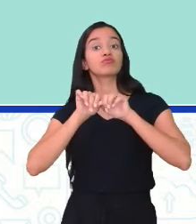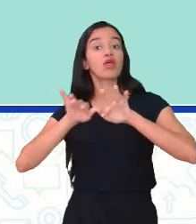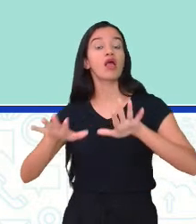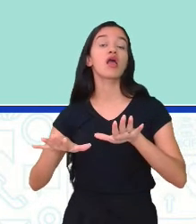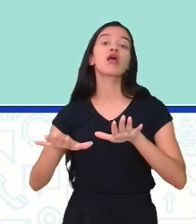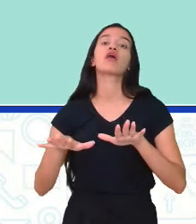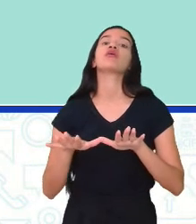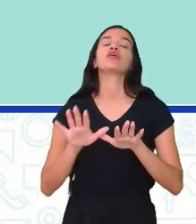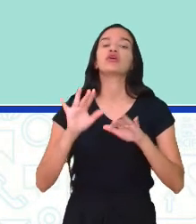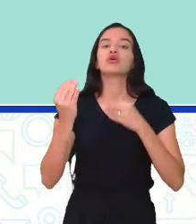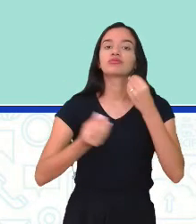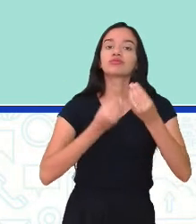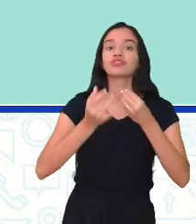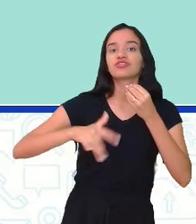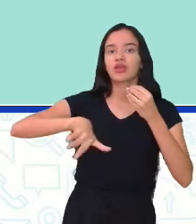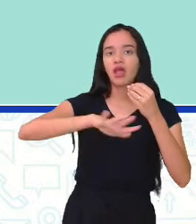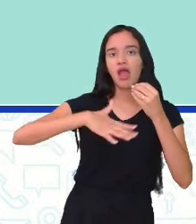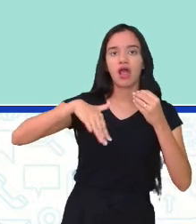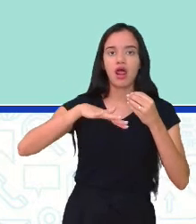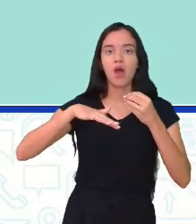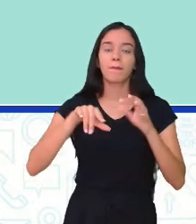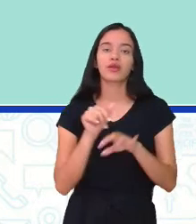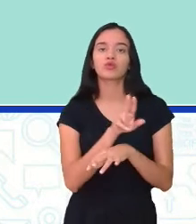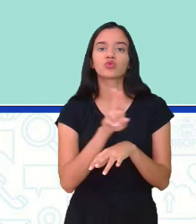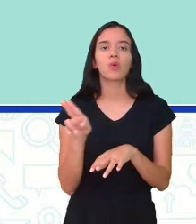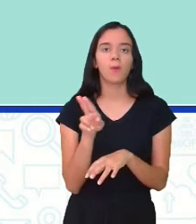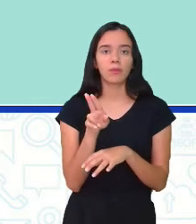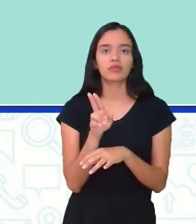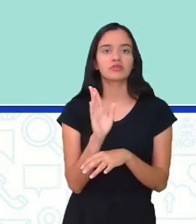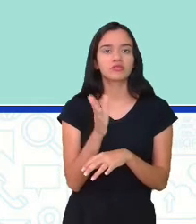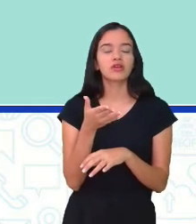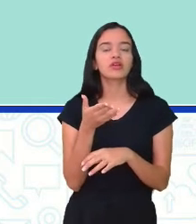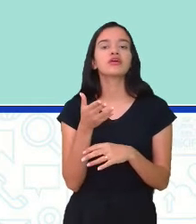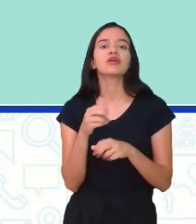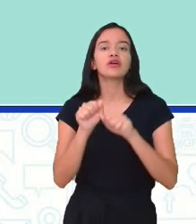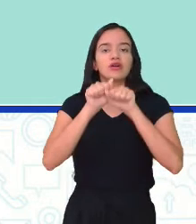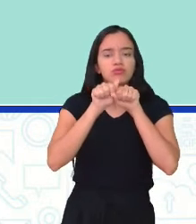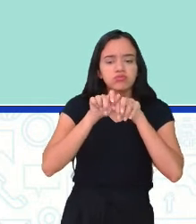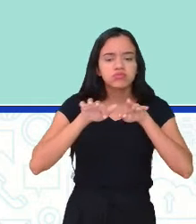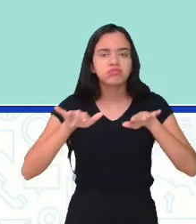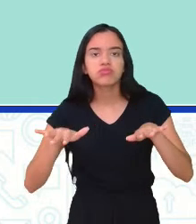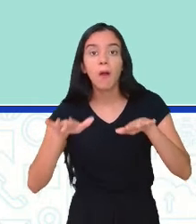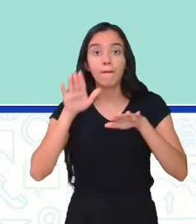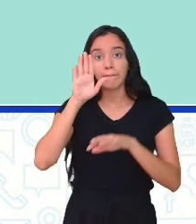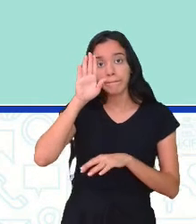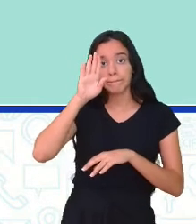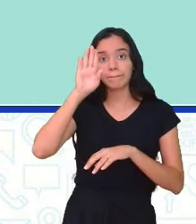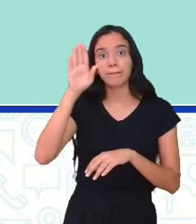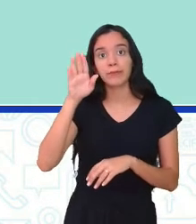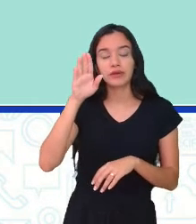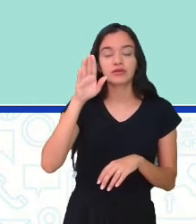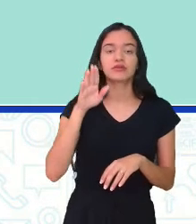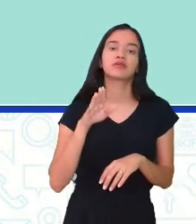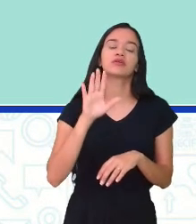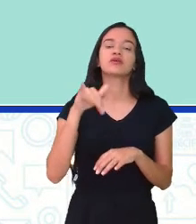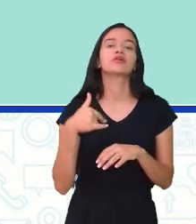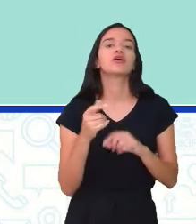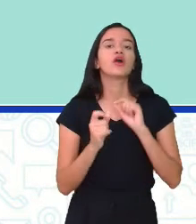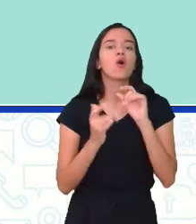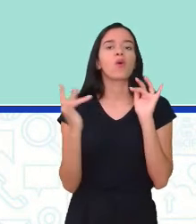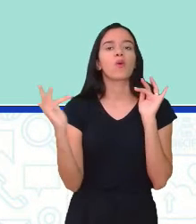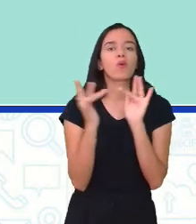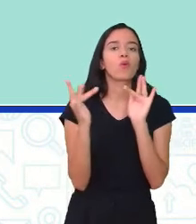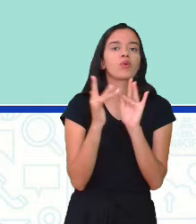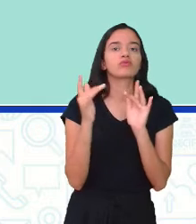de transmissão, de uma forma geral, né? Pelo nome, já está dizendo, elas são transmitidas, principalmente, por meio do